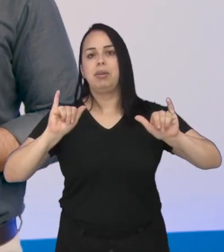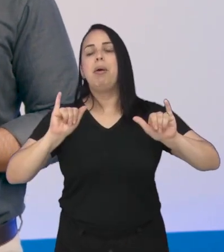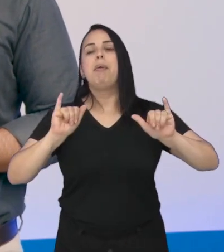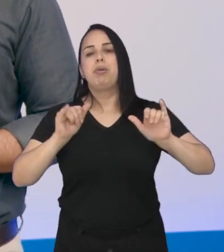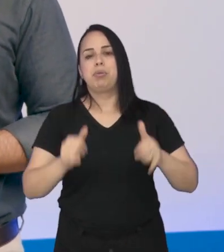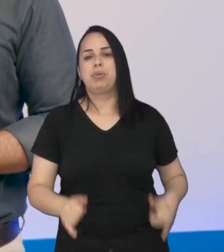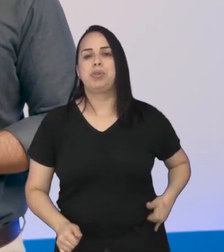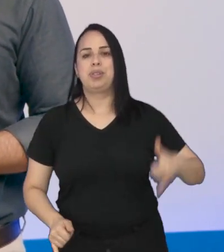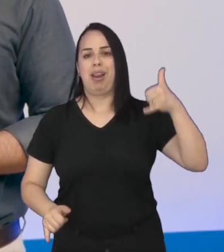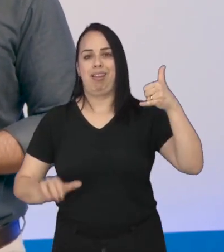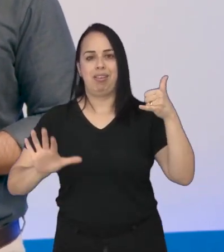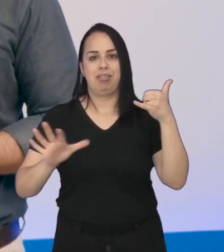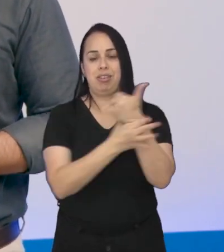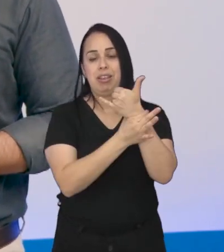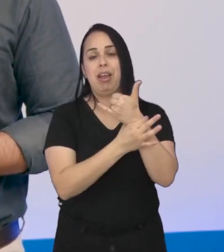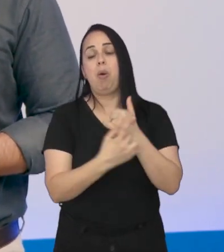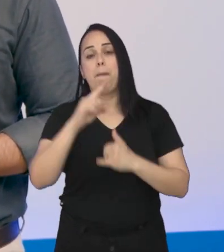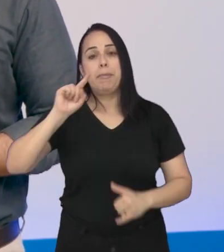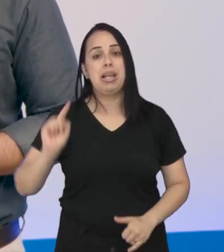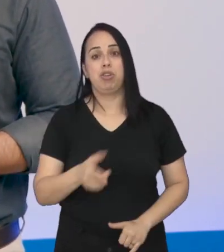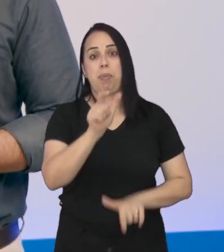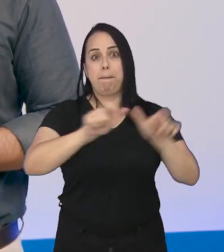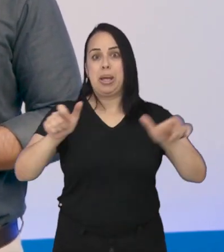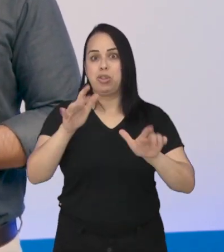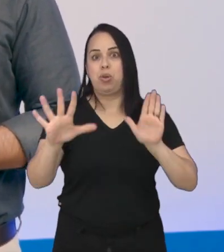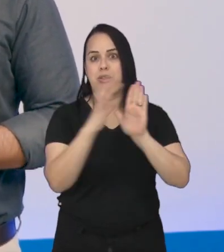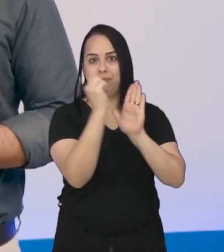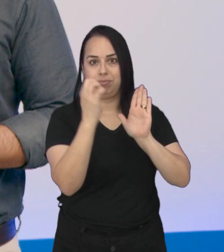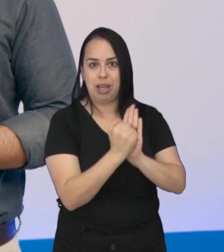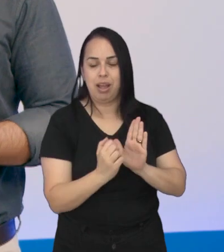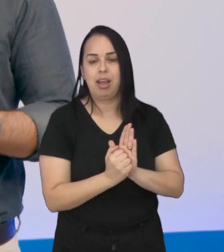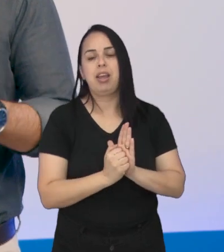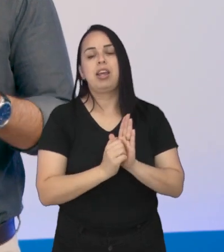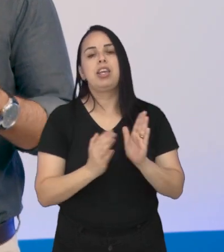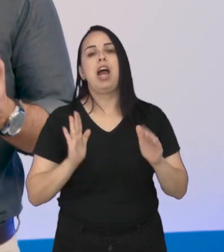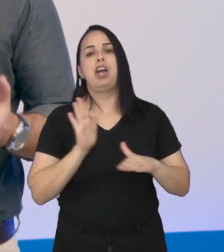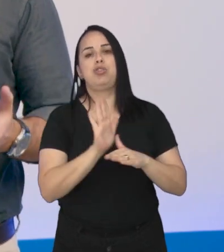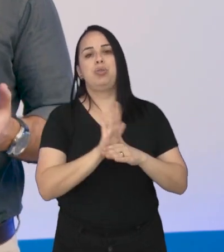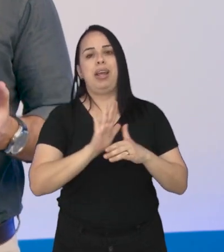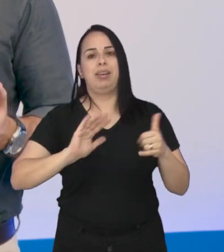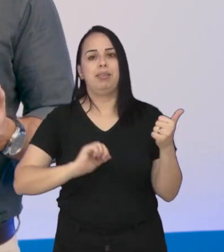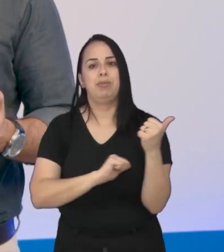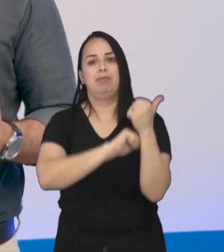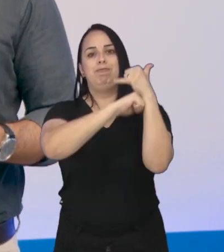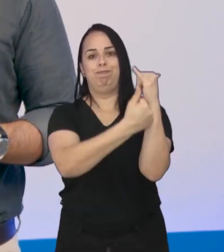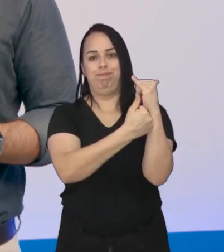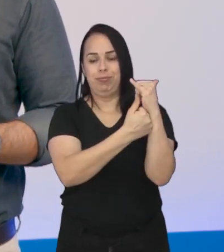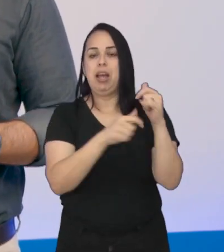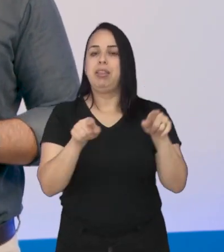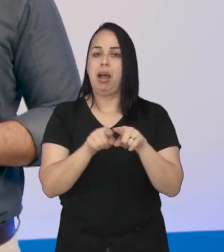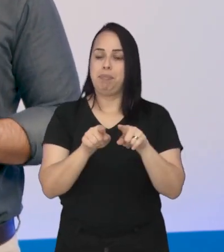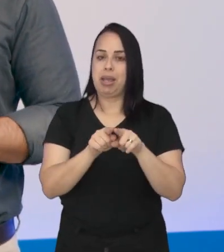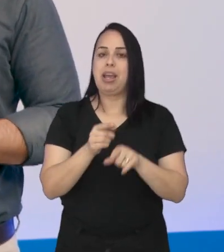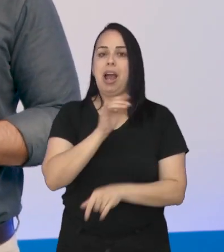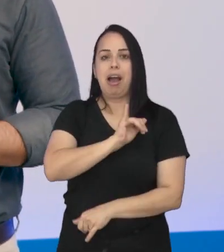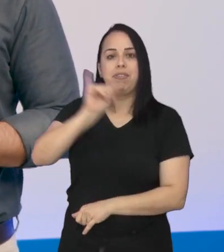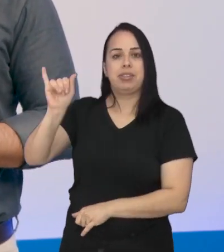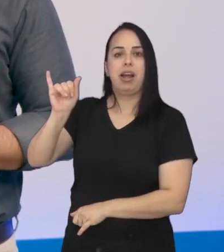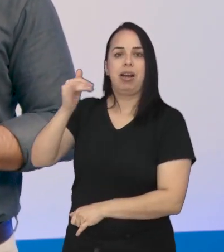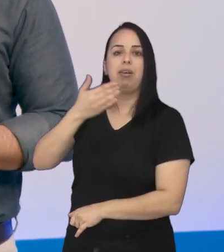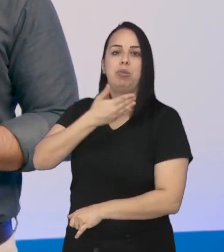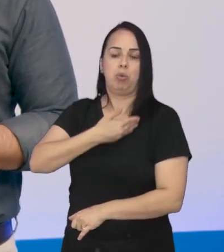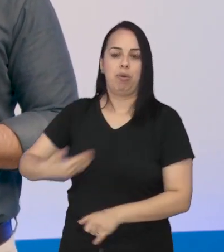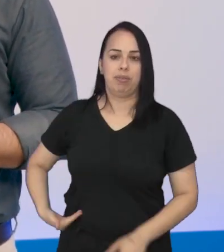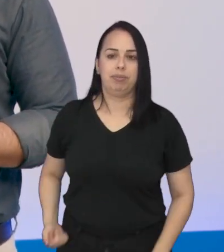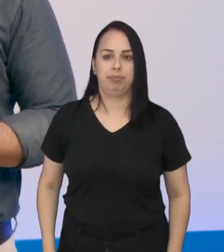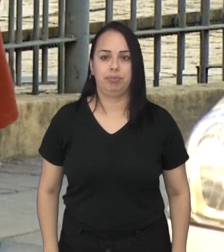celular seguro, que já tem mais de um milhão de usuários. A ferramenta facilita o bloqueio do aparelho e também a comunicação com as